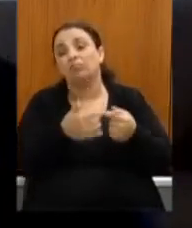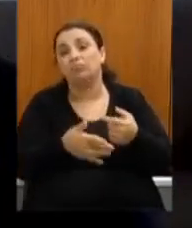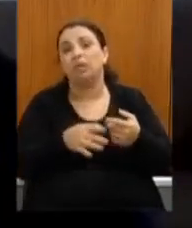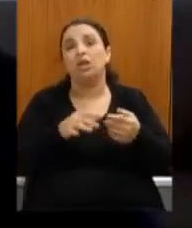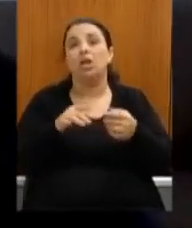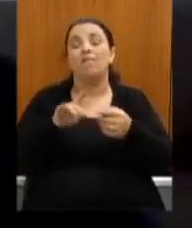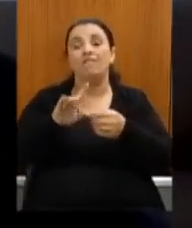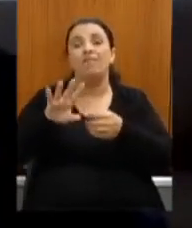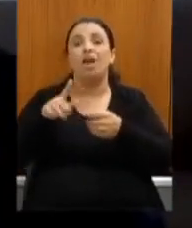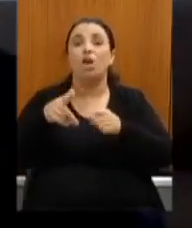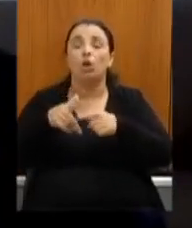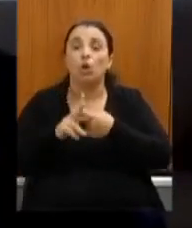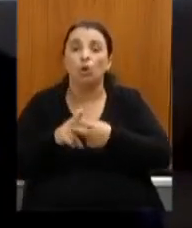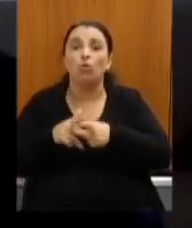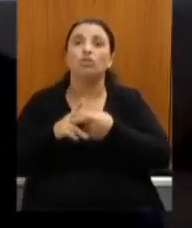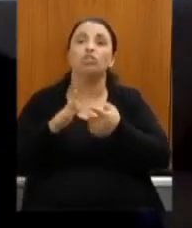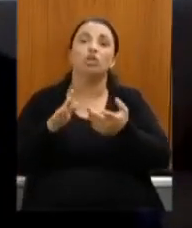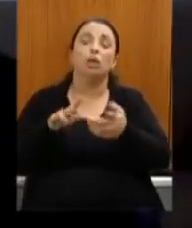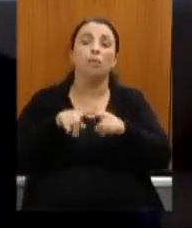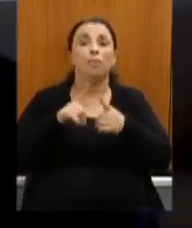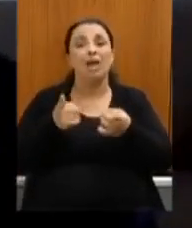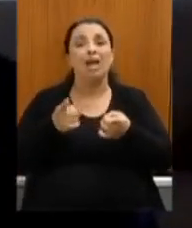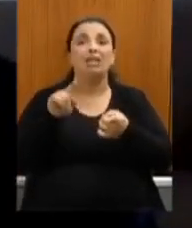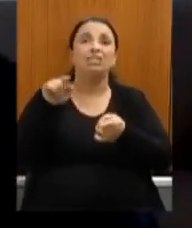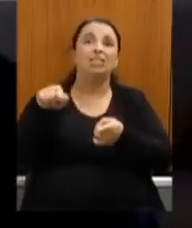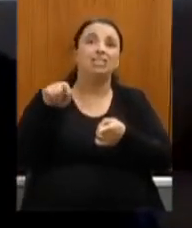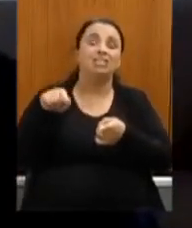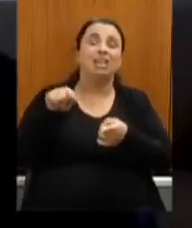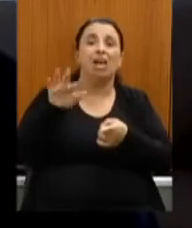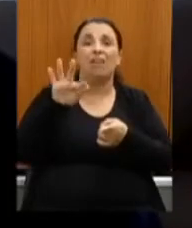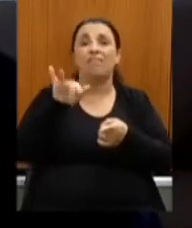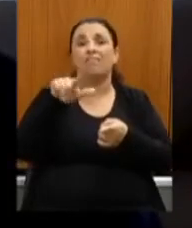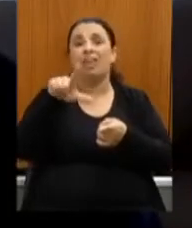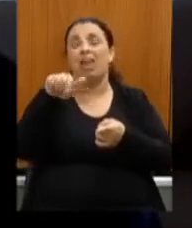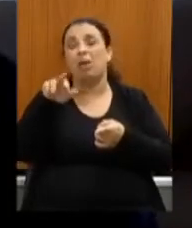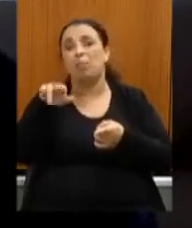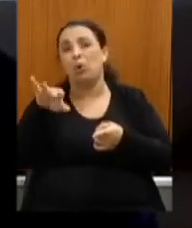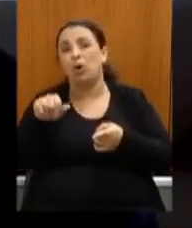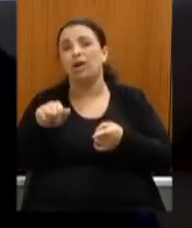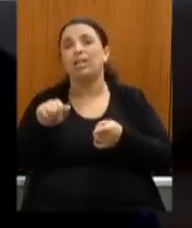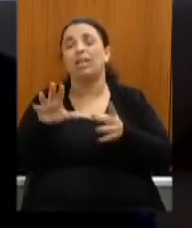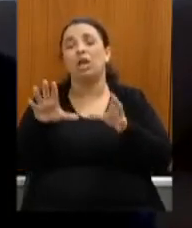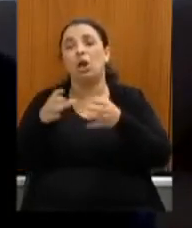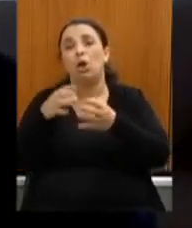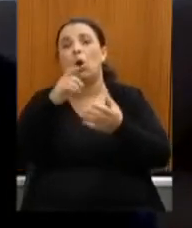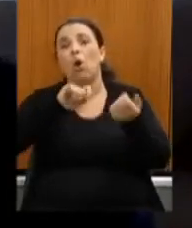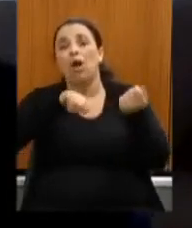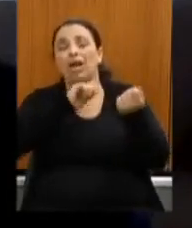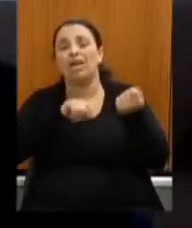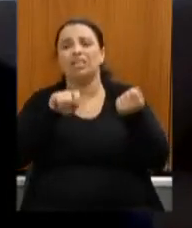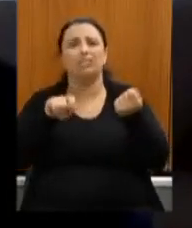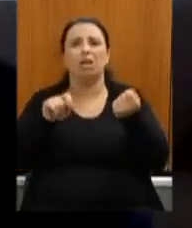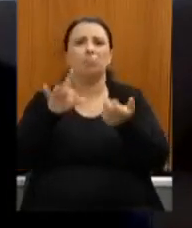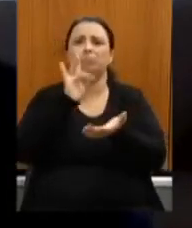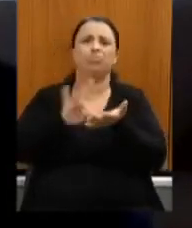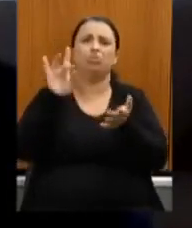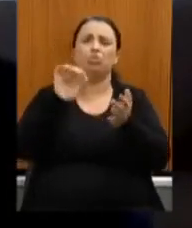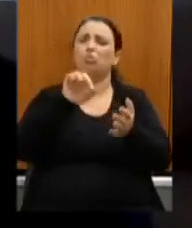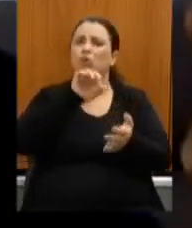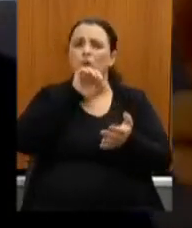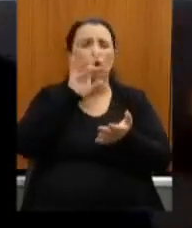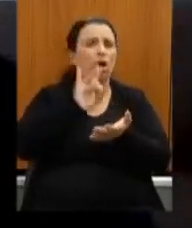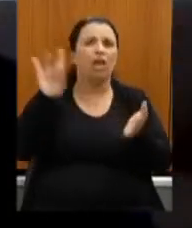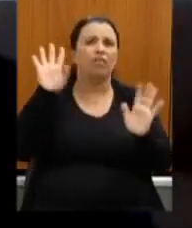contrapartida que a filamônica dá sinceramente ela é ridícula se pegasse 1